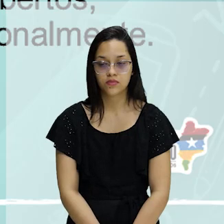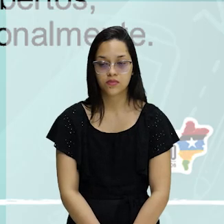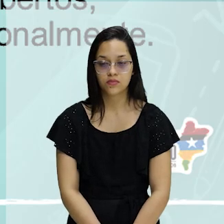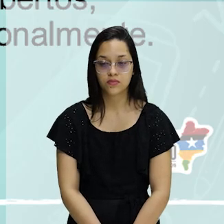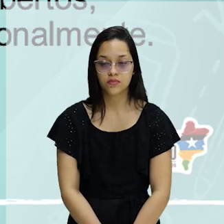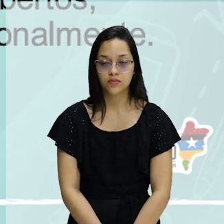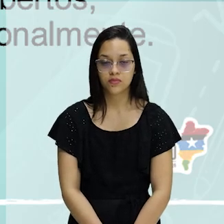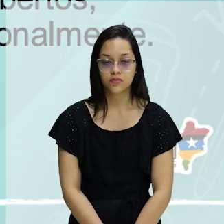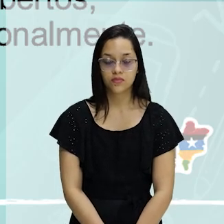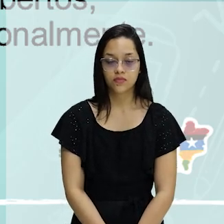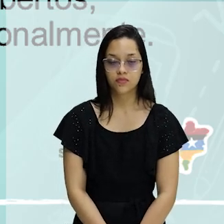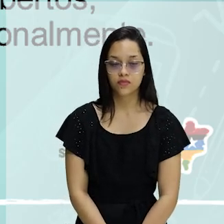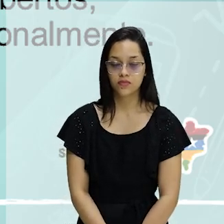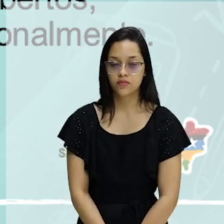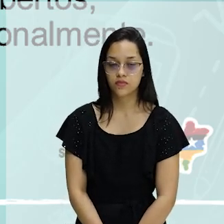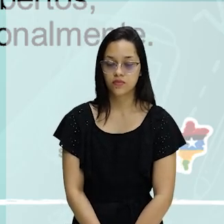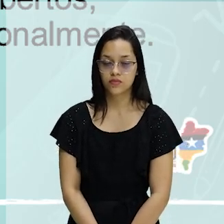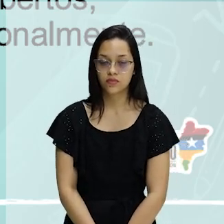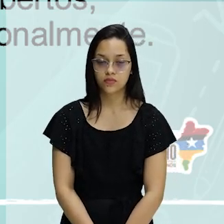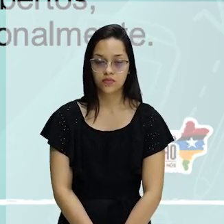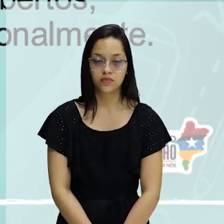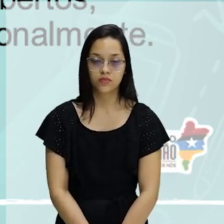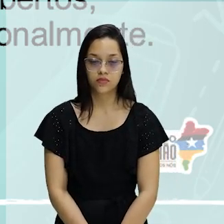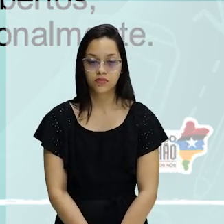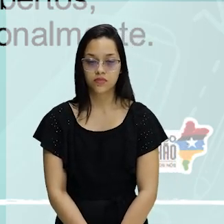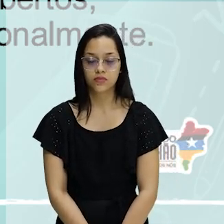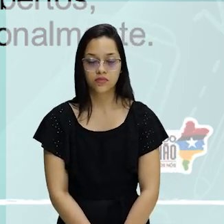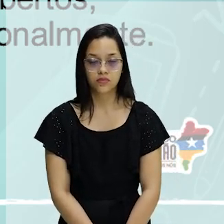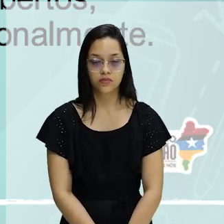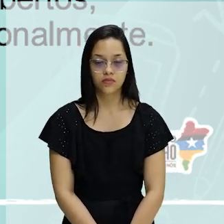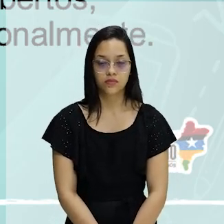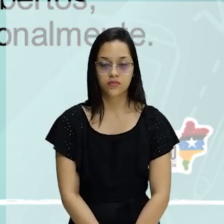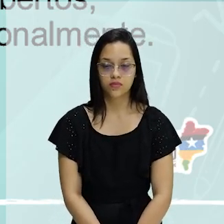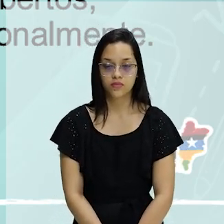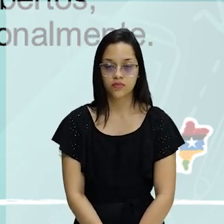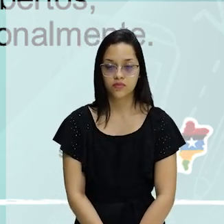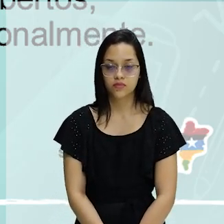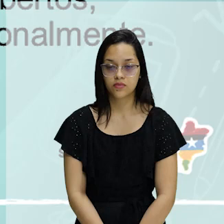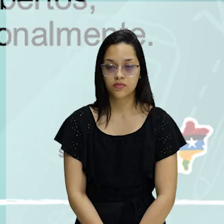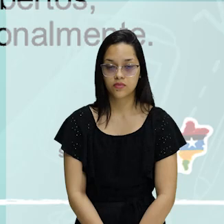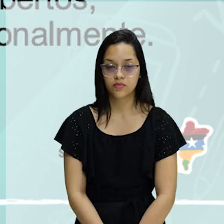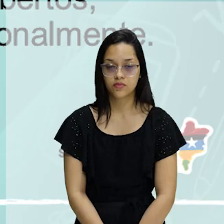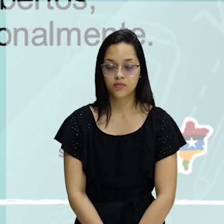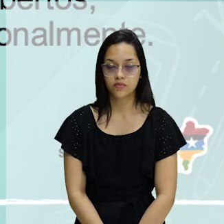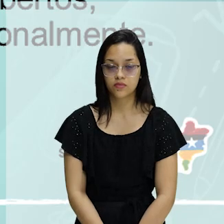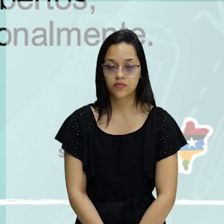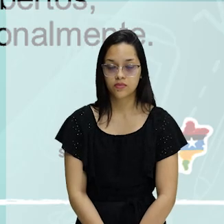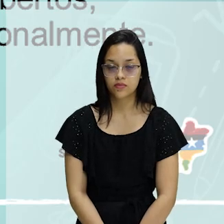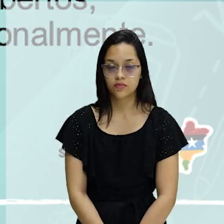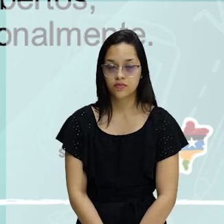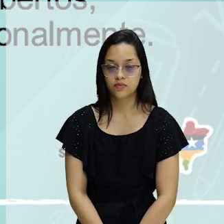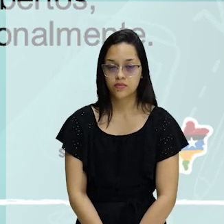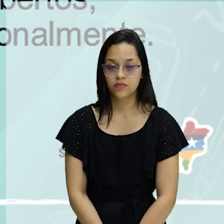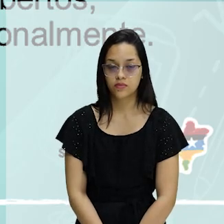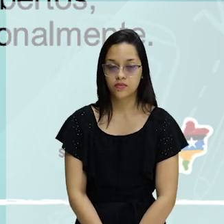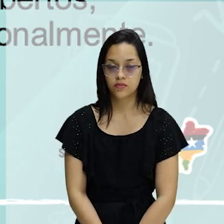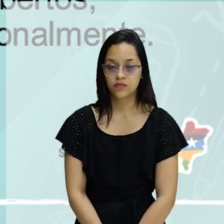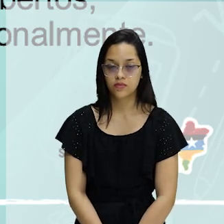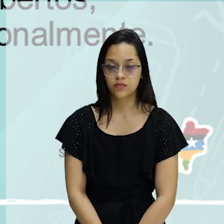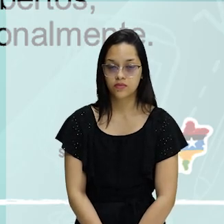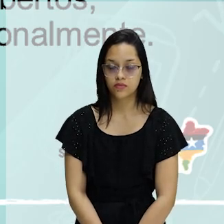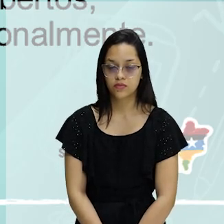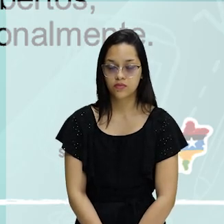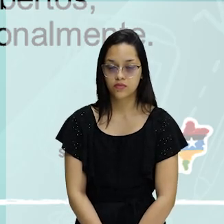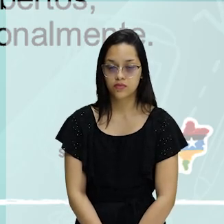hipertexto pode ser considerado como um novo espaço de escrita e leitura, definido como um conjunto de blocos